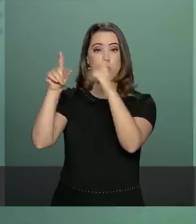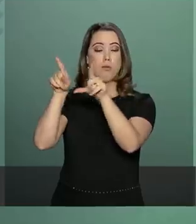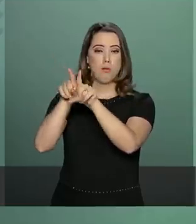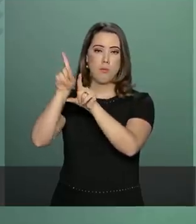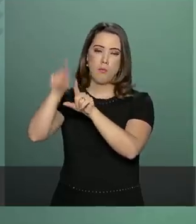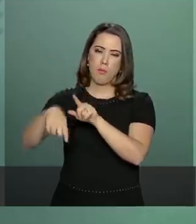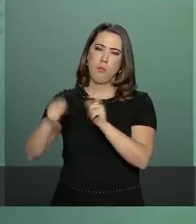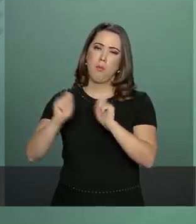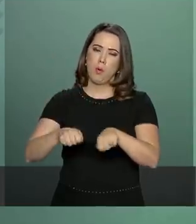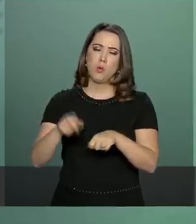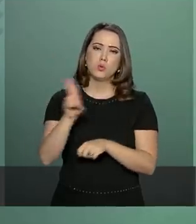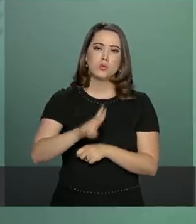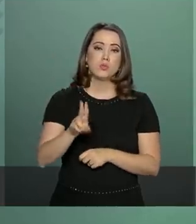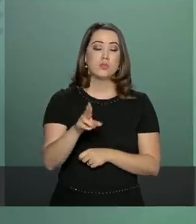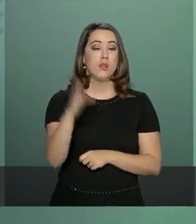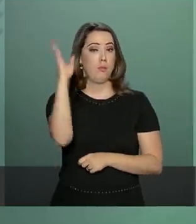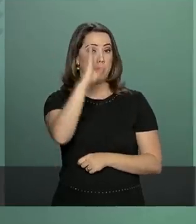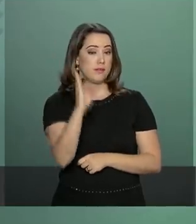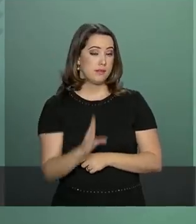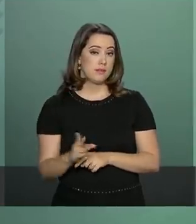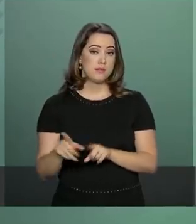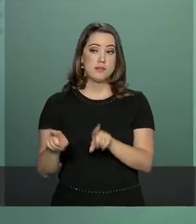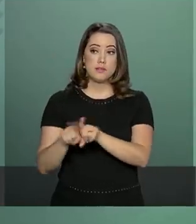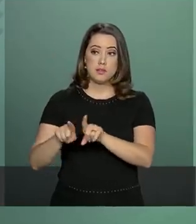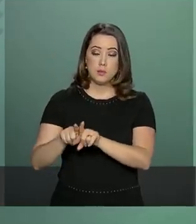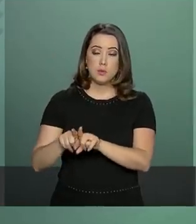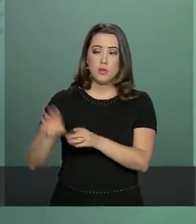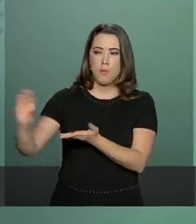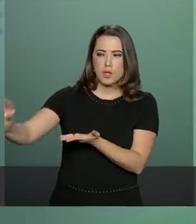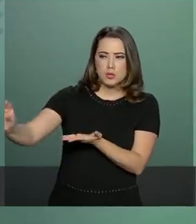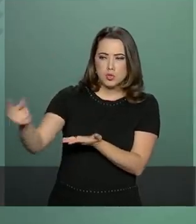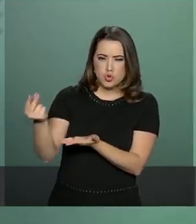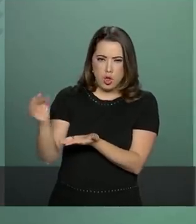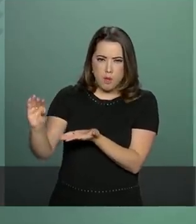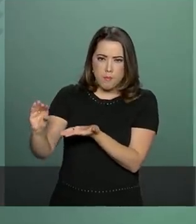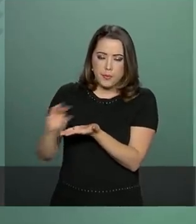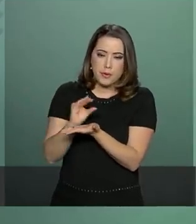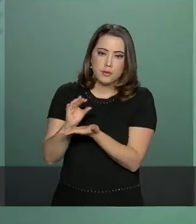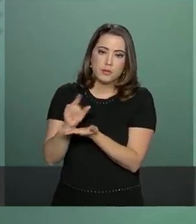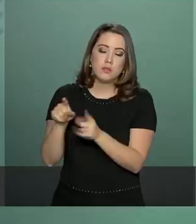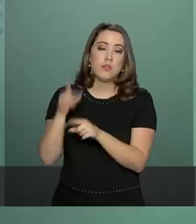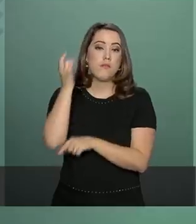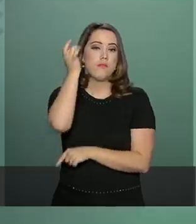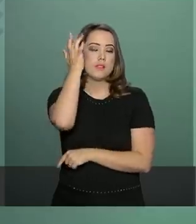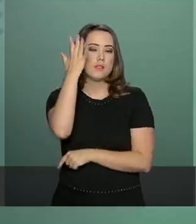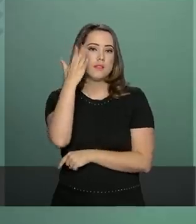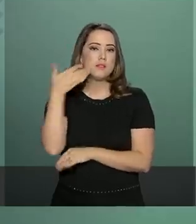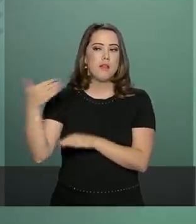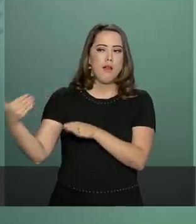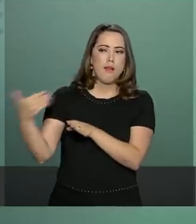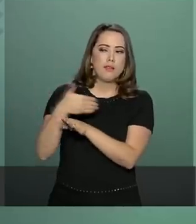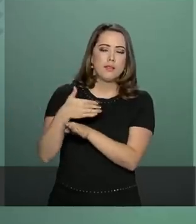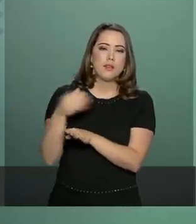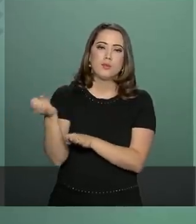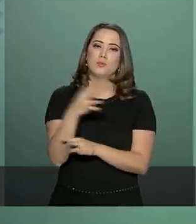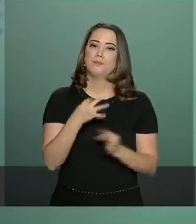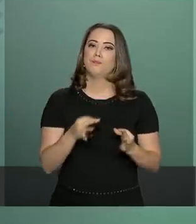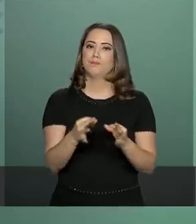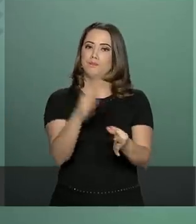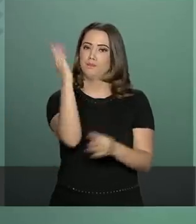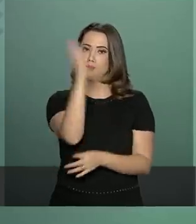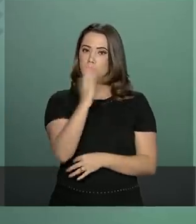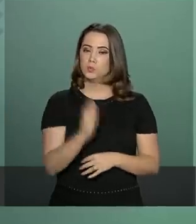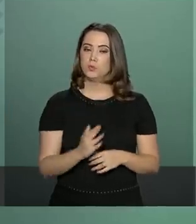e trará ainda recursos e facilitará o acesso a novas tecnologias,